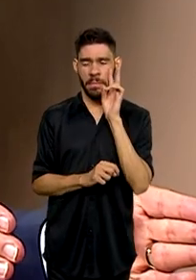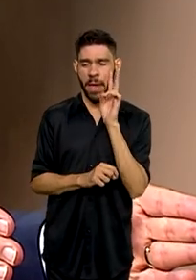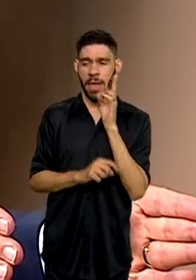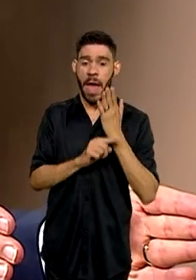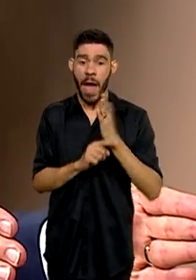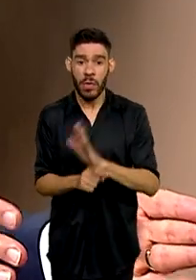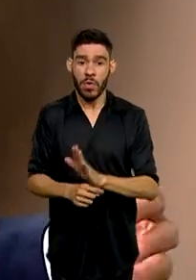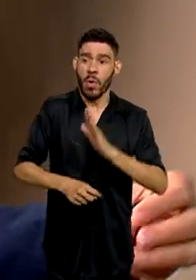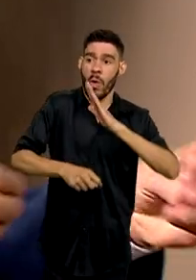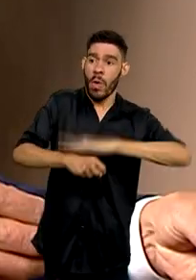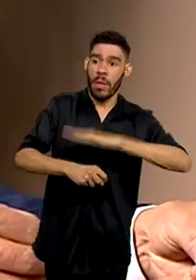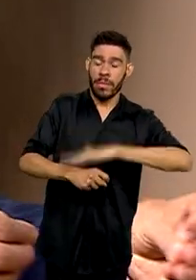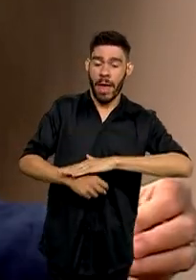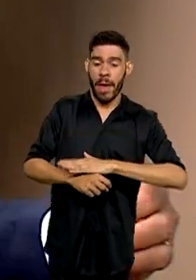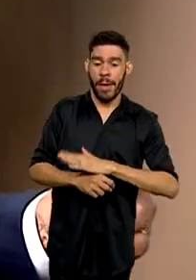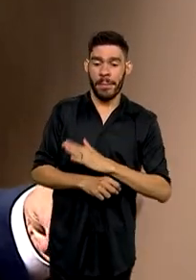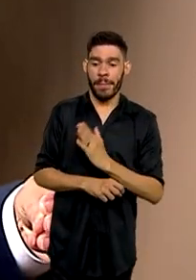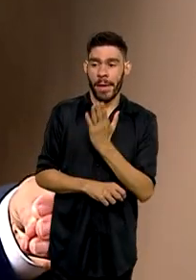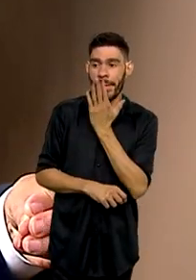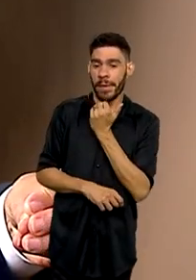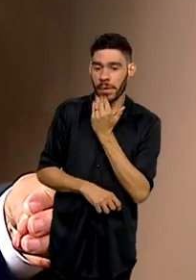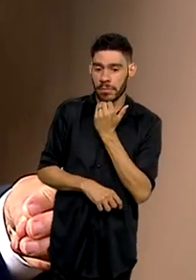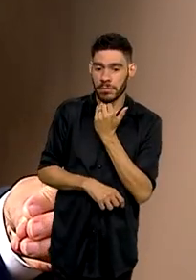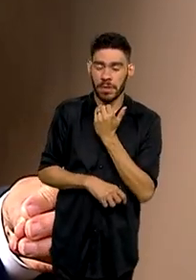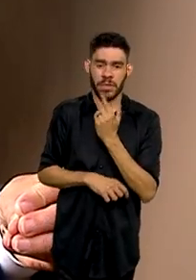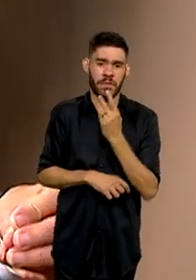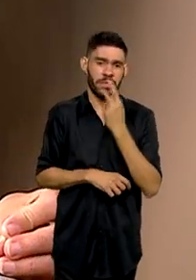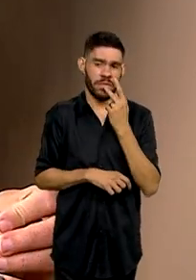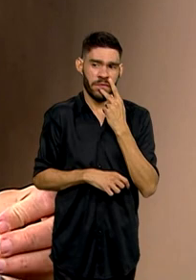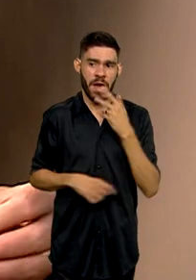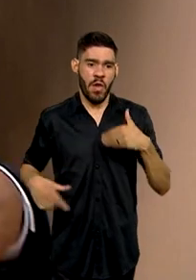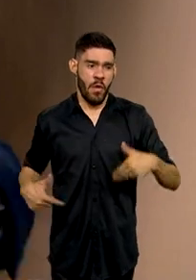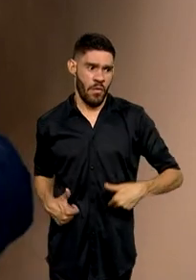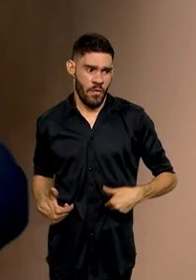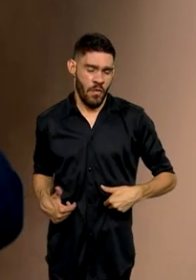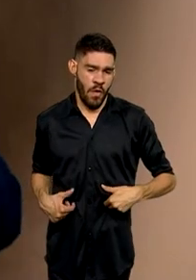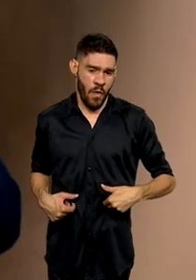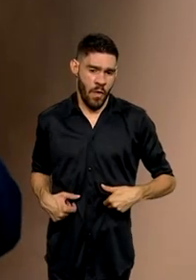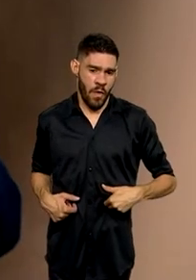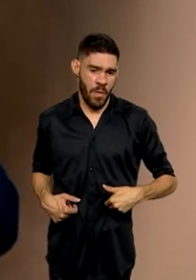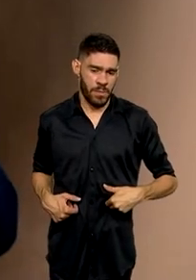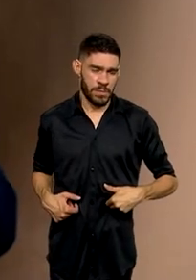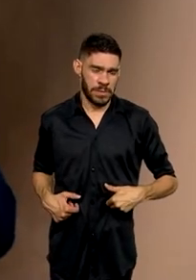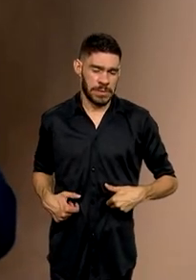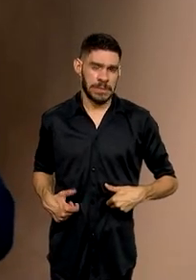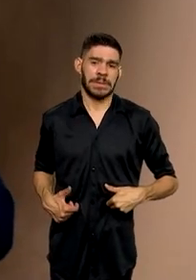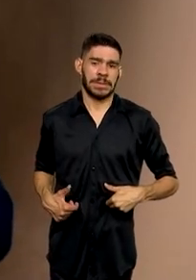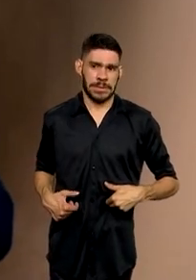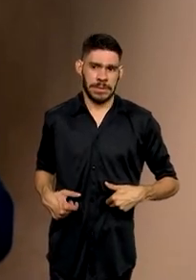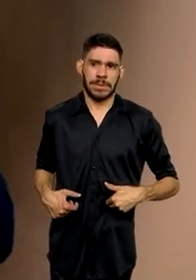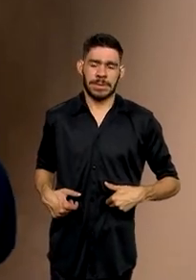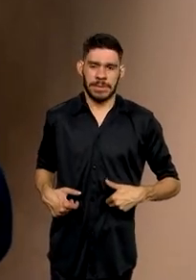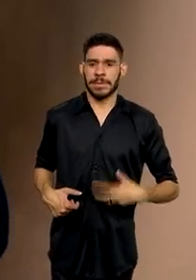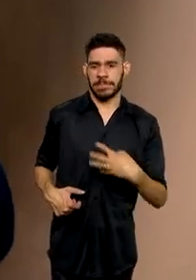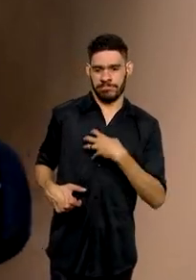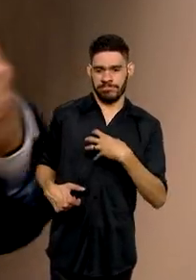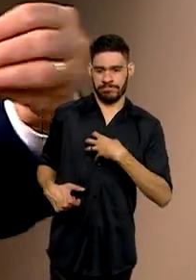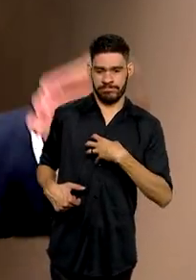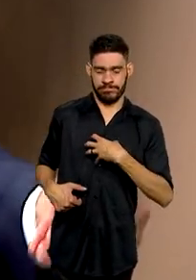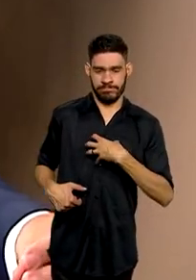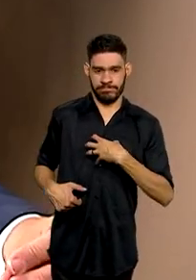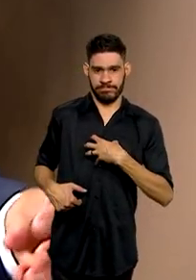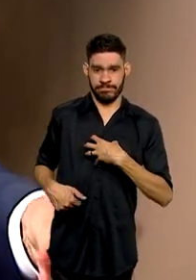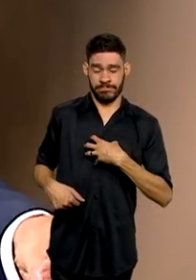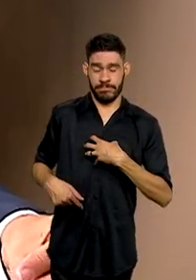momentânea, do alimento, eu digo muito que a fome, a gente sente na barriga. Mas, quando